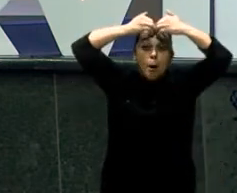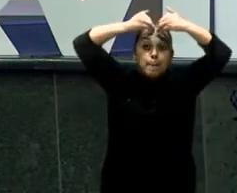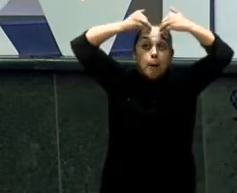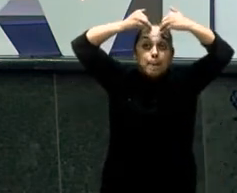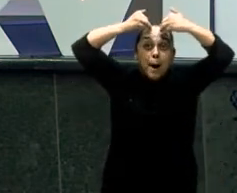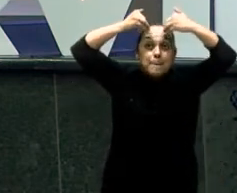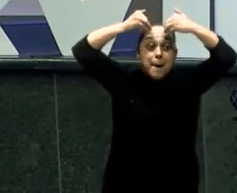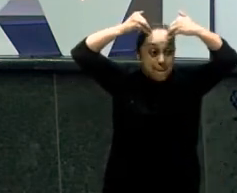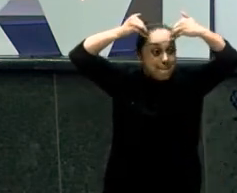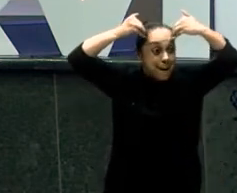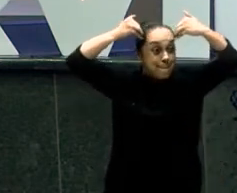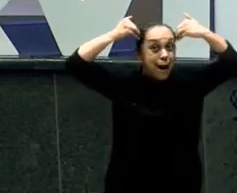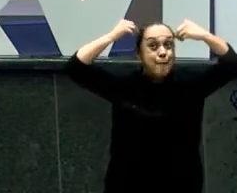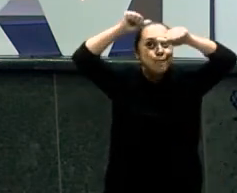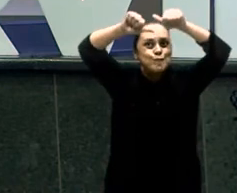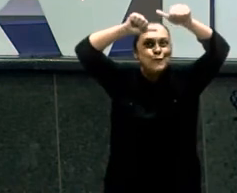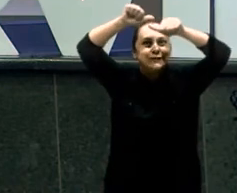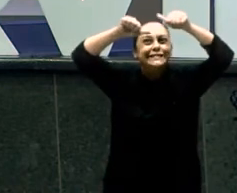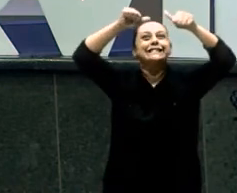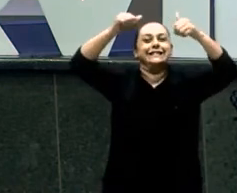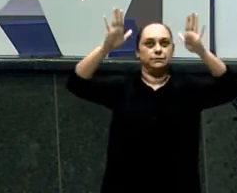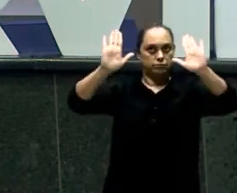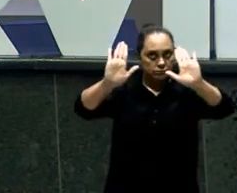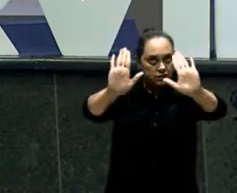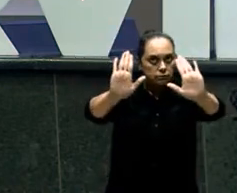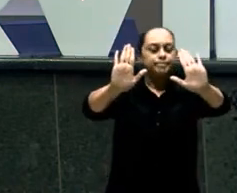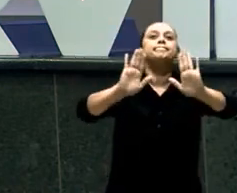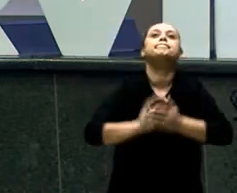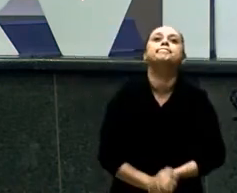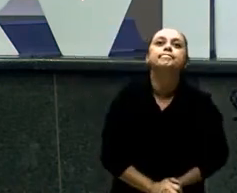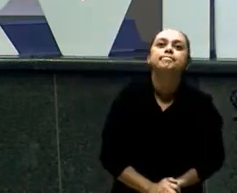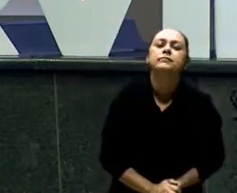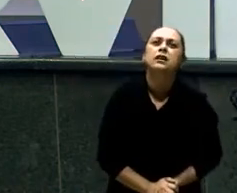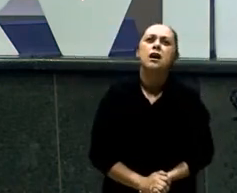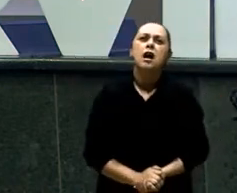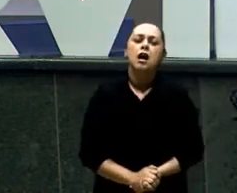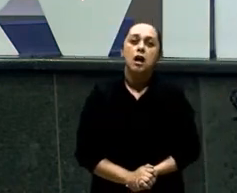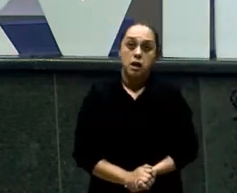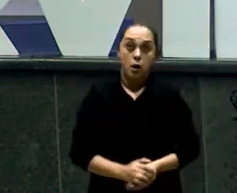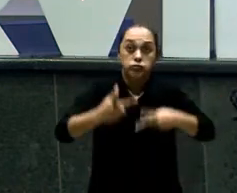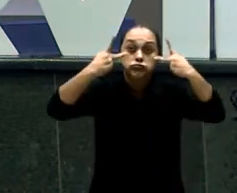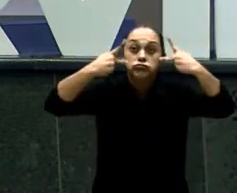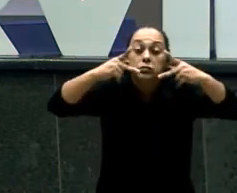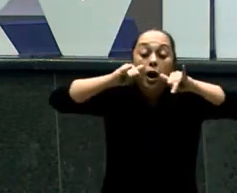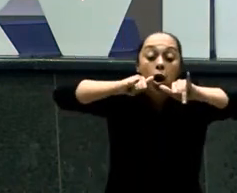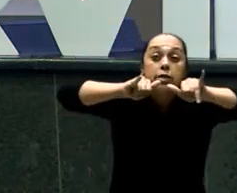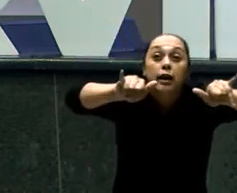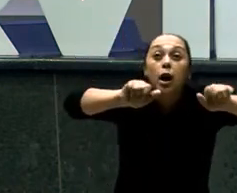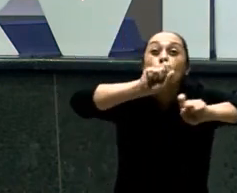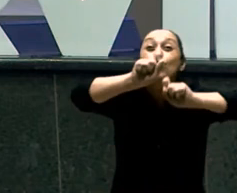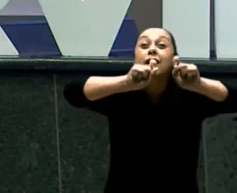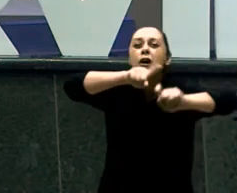mão dessa profecia hoje Eu vou repetir ela quase toda hora aqui Vocês vão crescer Esta igreja